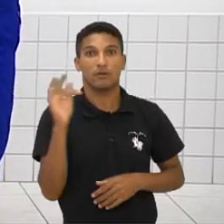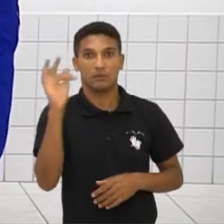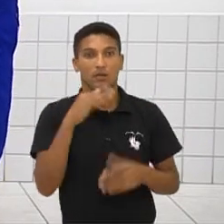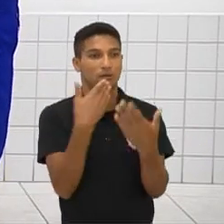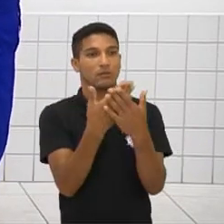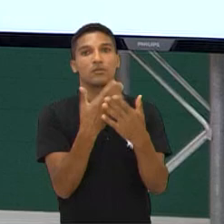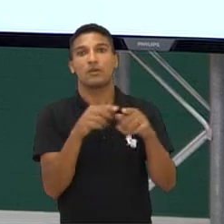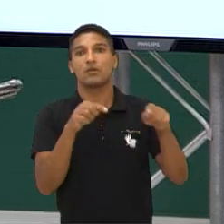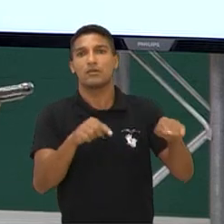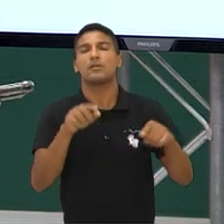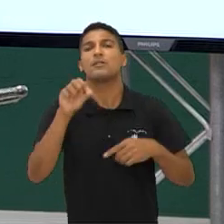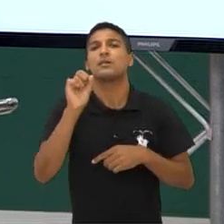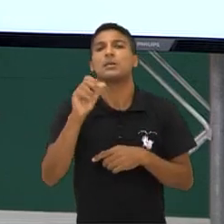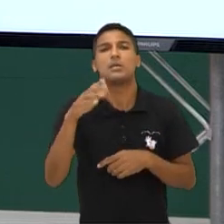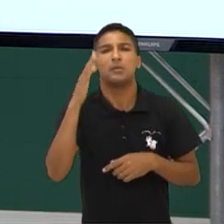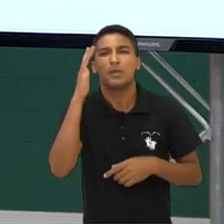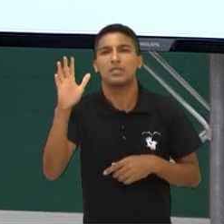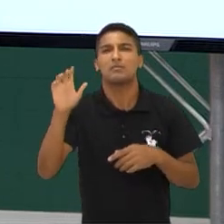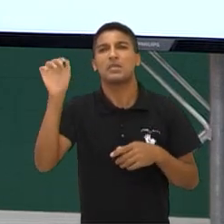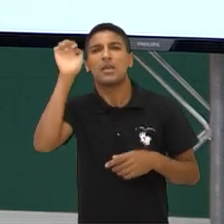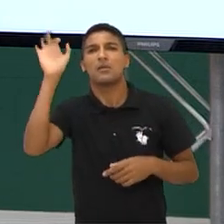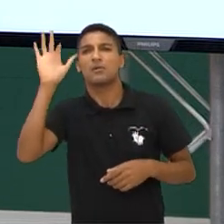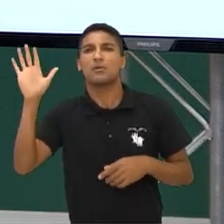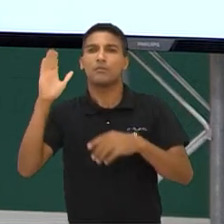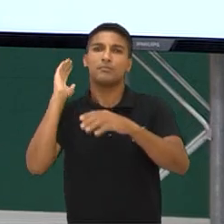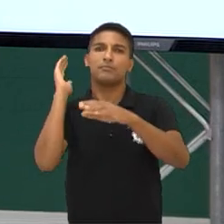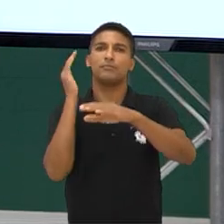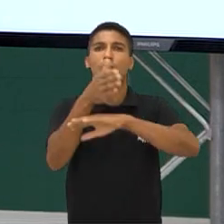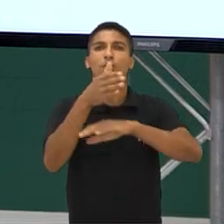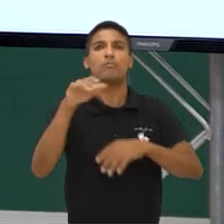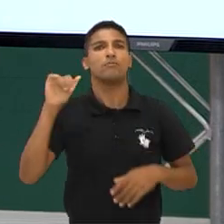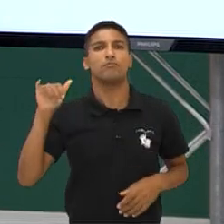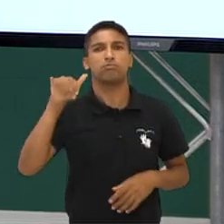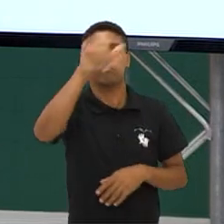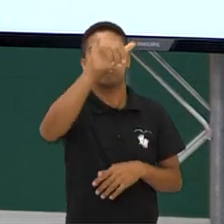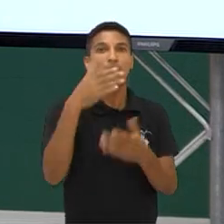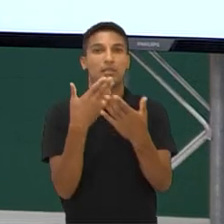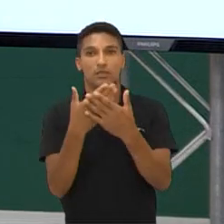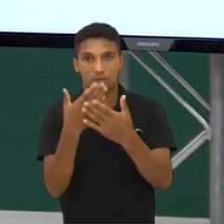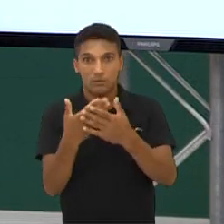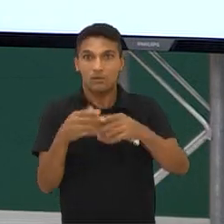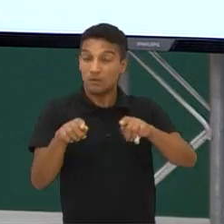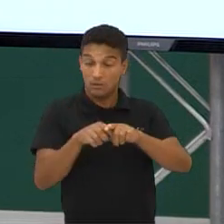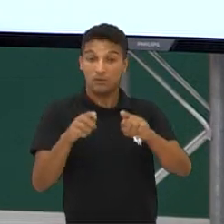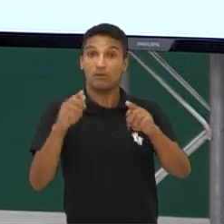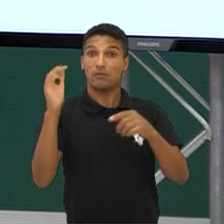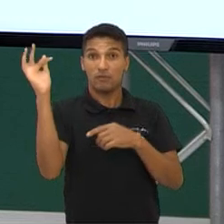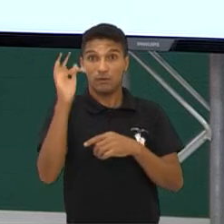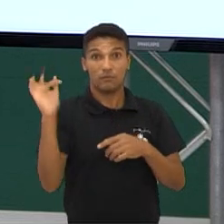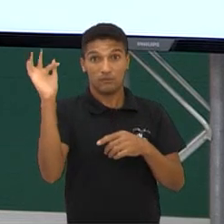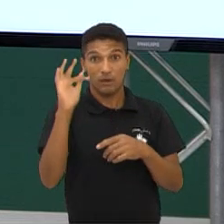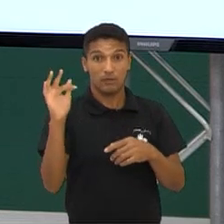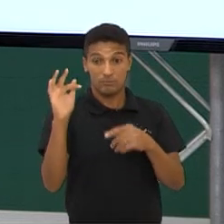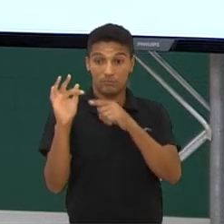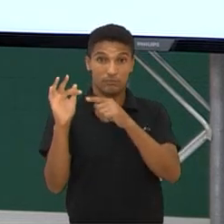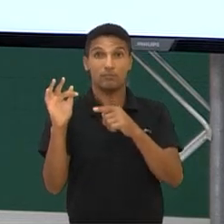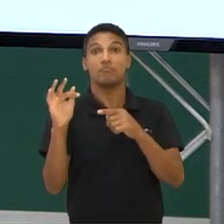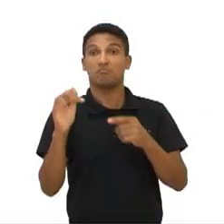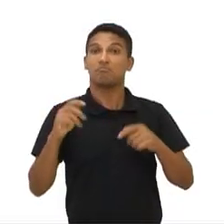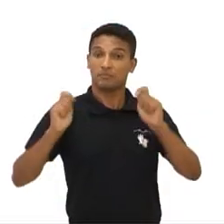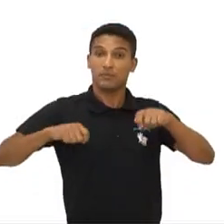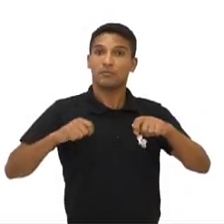quem tem o sonho de morar... Imagina, morar numa Europa da vida, e ainda estudando, né, e tendo acesso a essa universidade pelo Enem. Beleza?